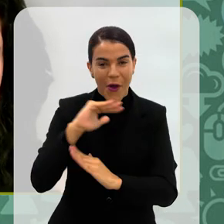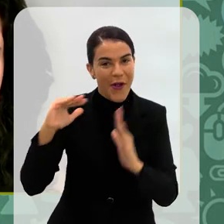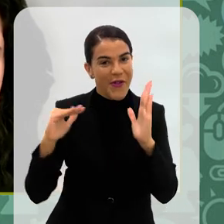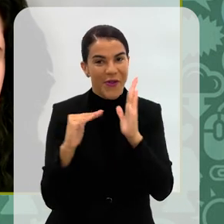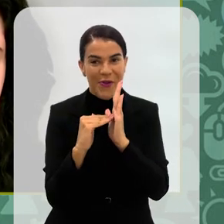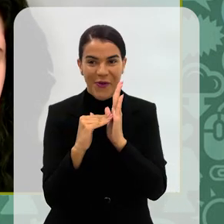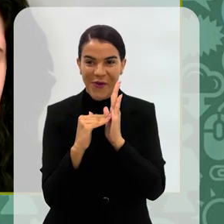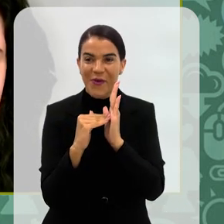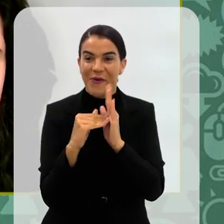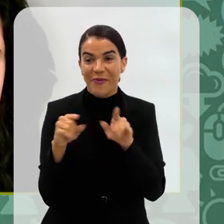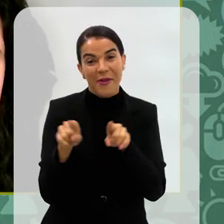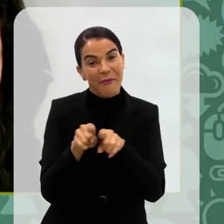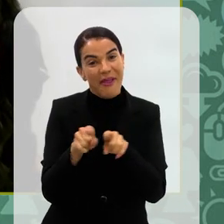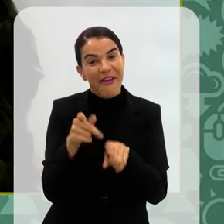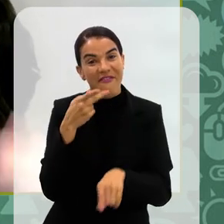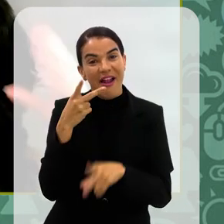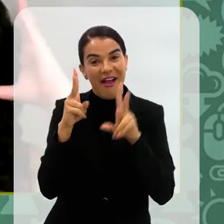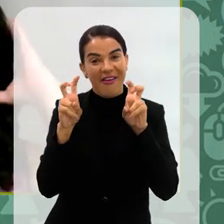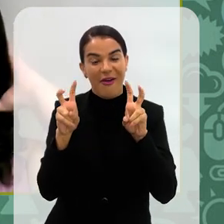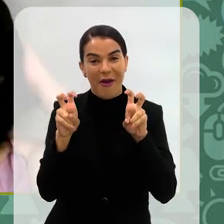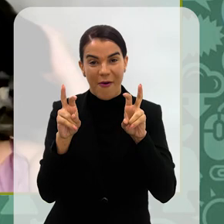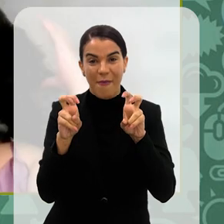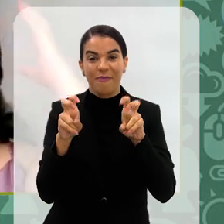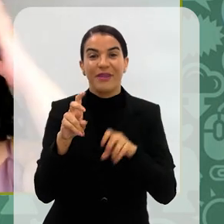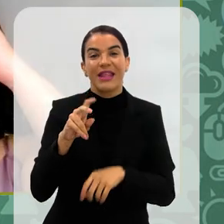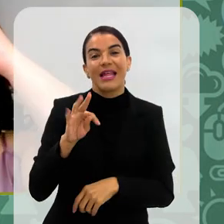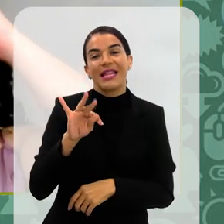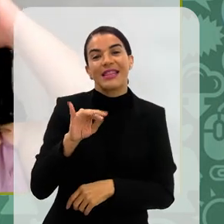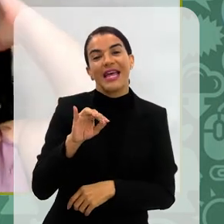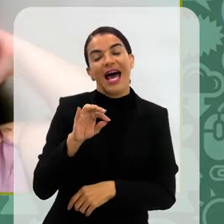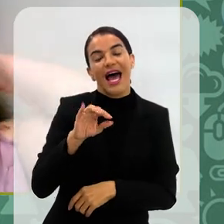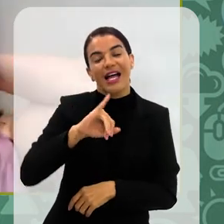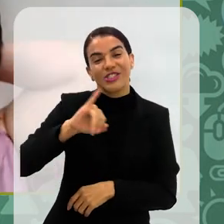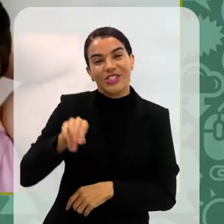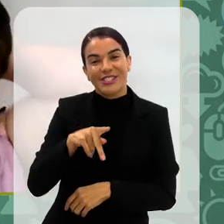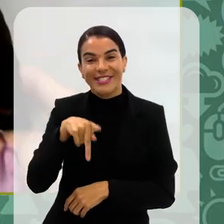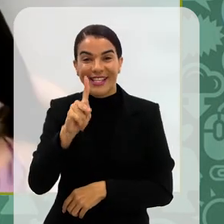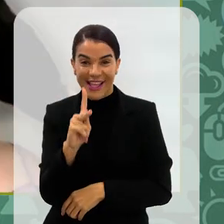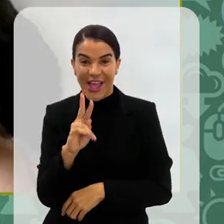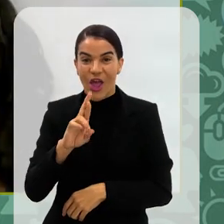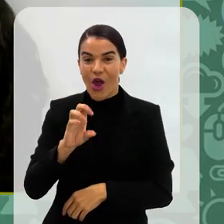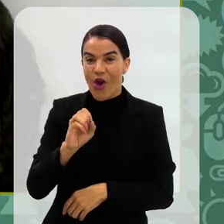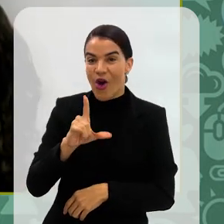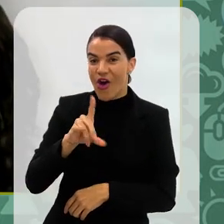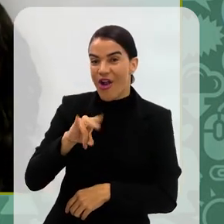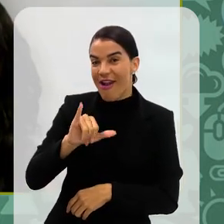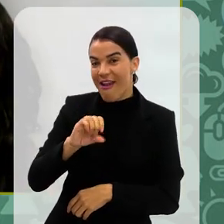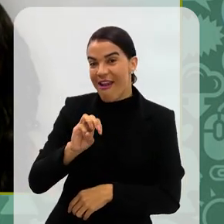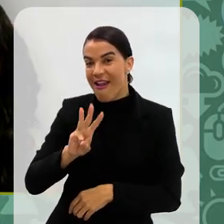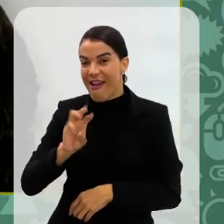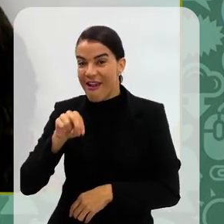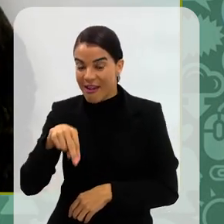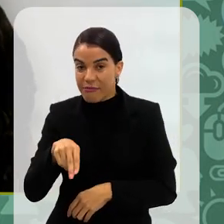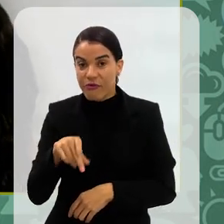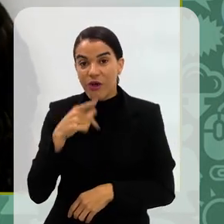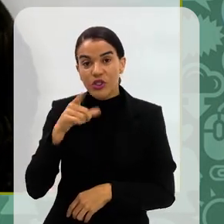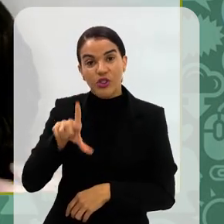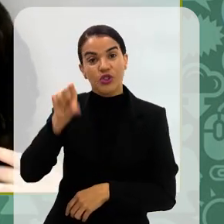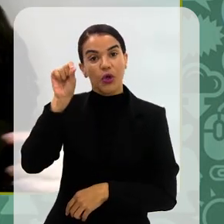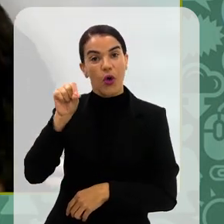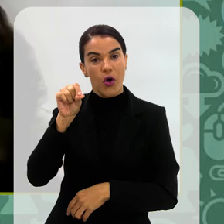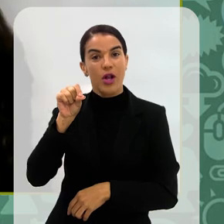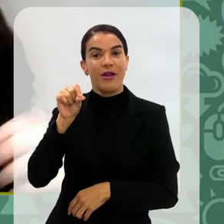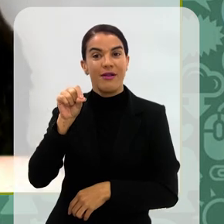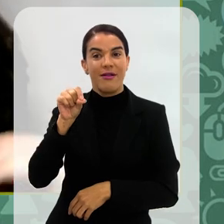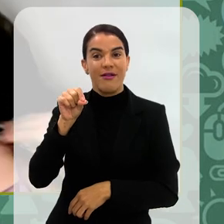Concordo totalmente. Eu ia até citar esse caso da J.K. Rowling, que foi, na verdade, uma escolha realmente editorial, né? Foi uma